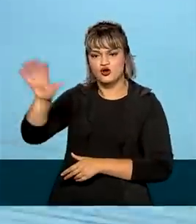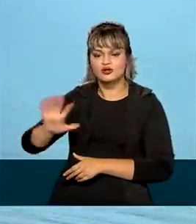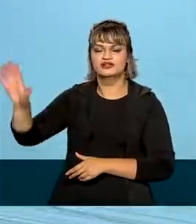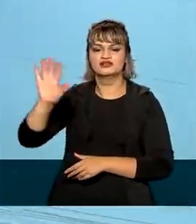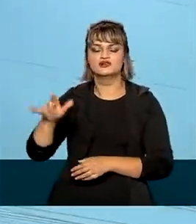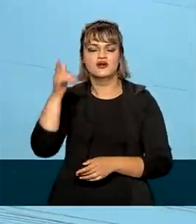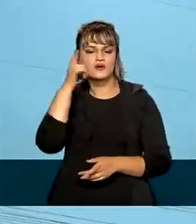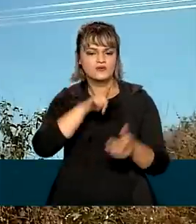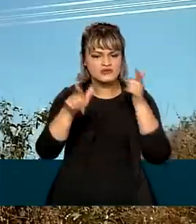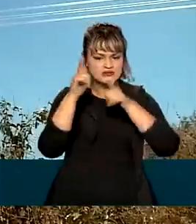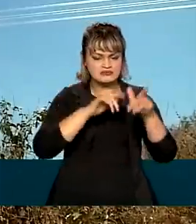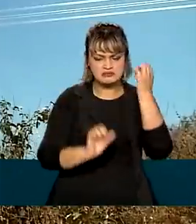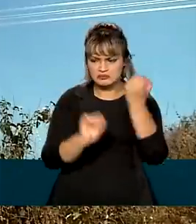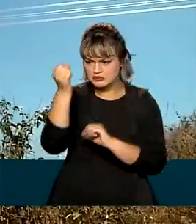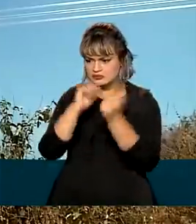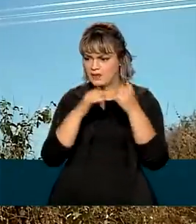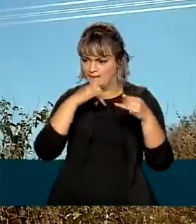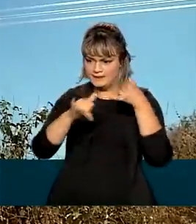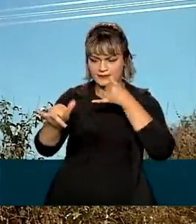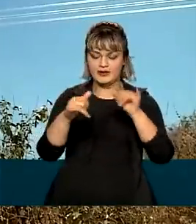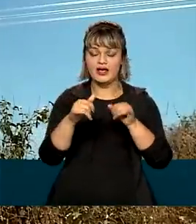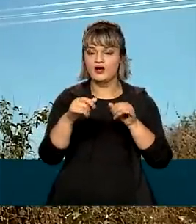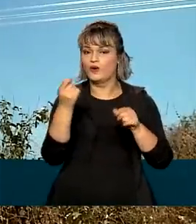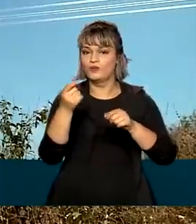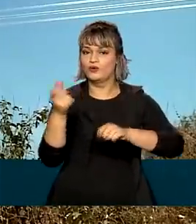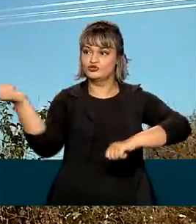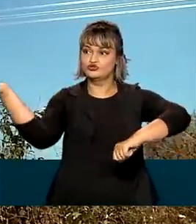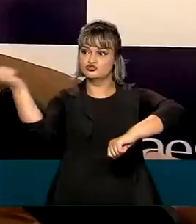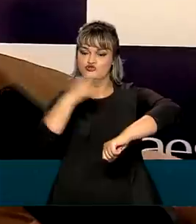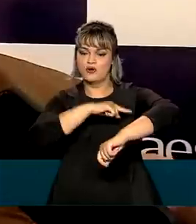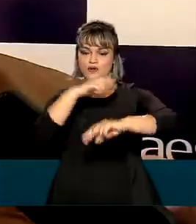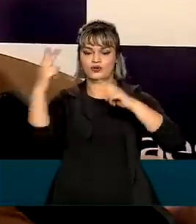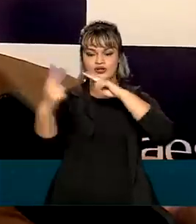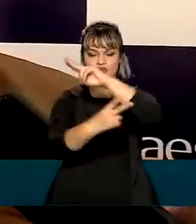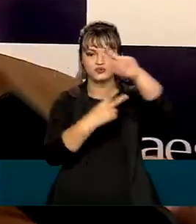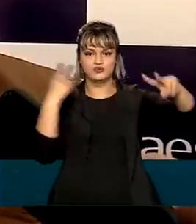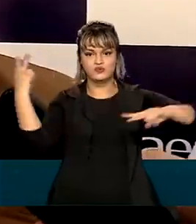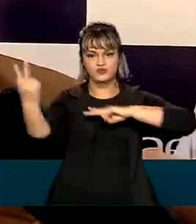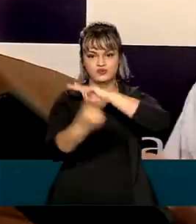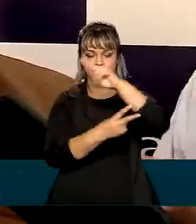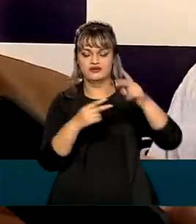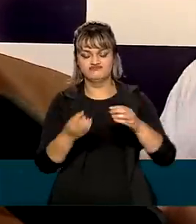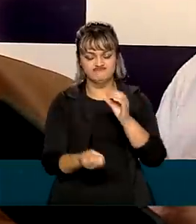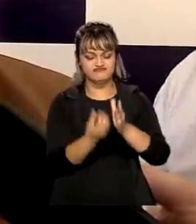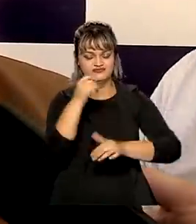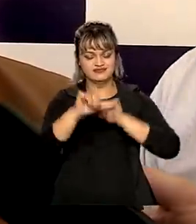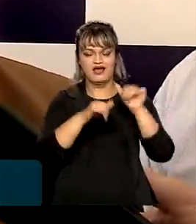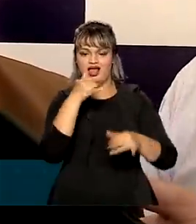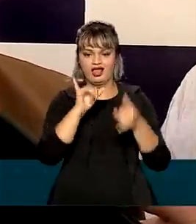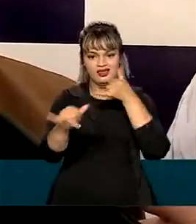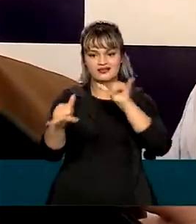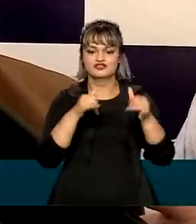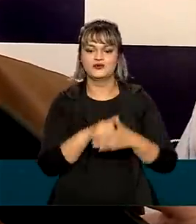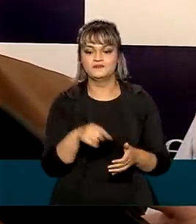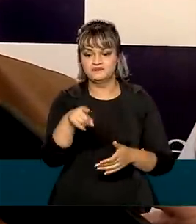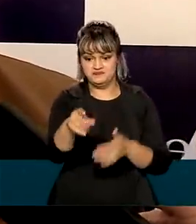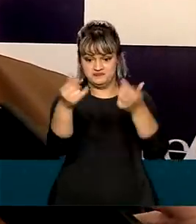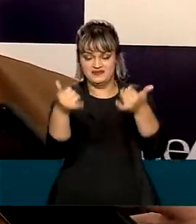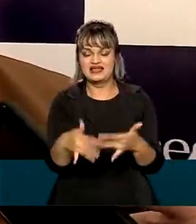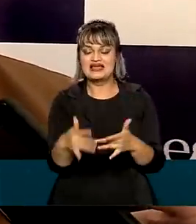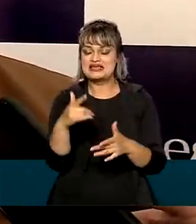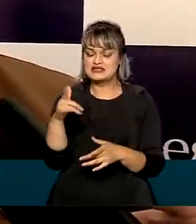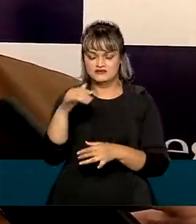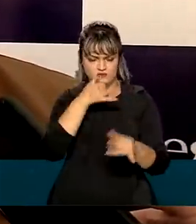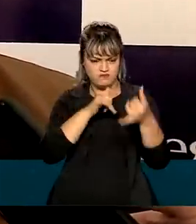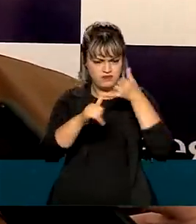batendo recordes na produção de energia solar e eólica. Essa linha de transmissão, no momento, é muito importante